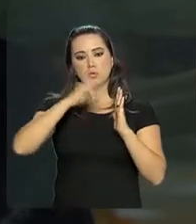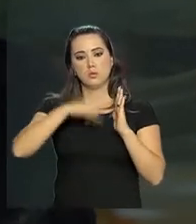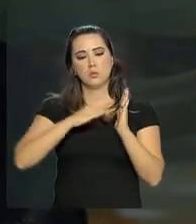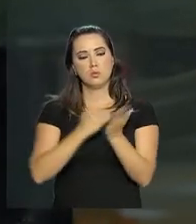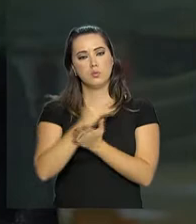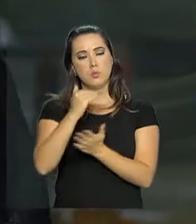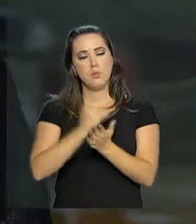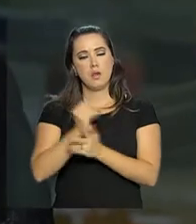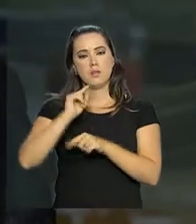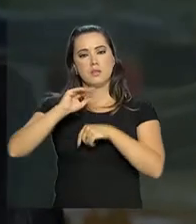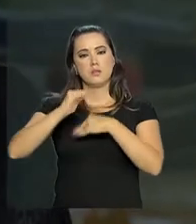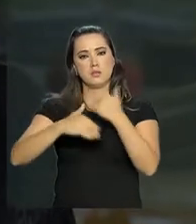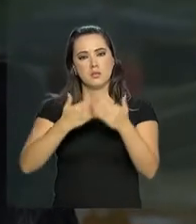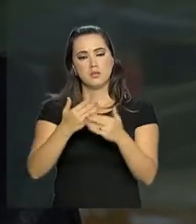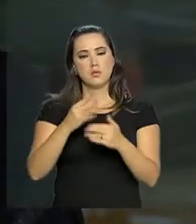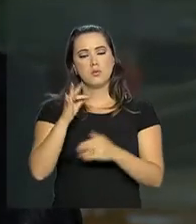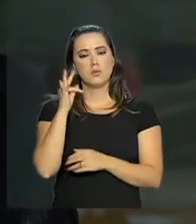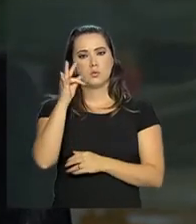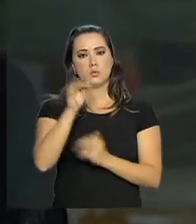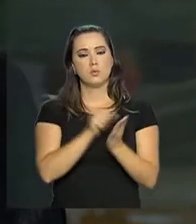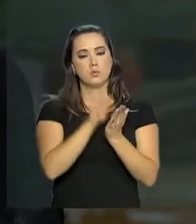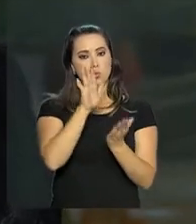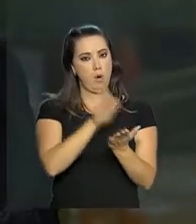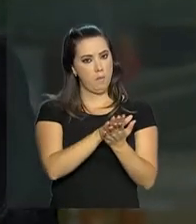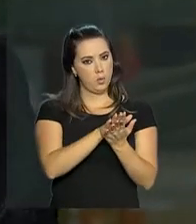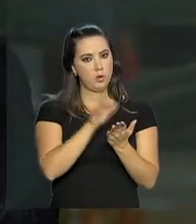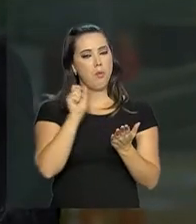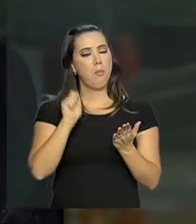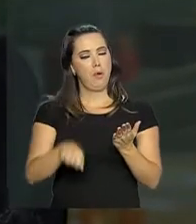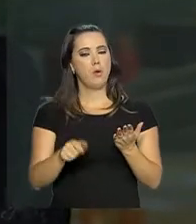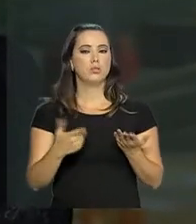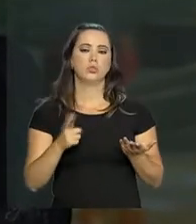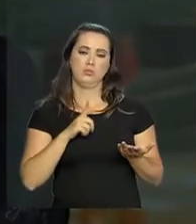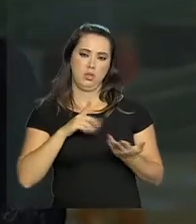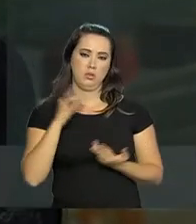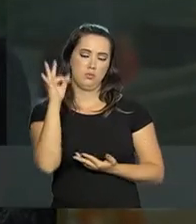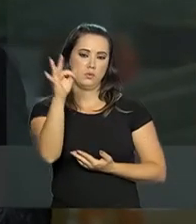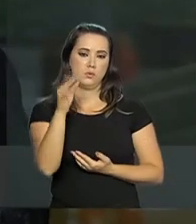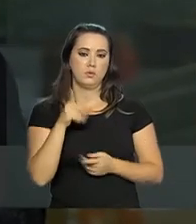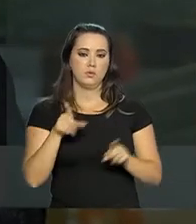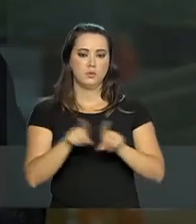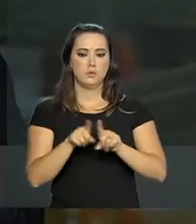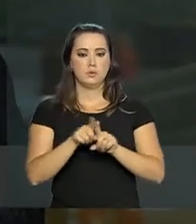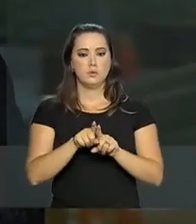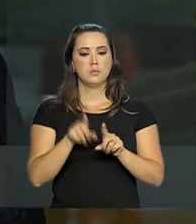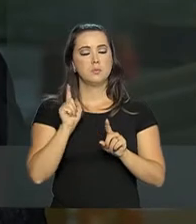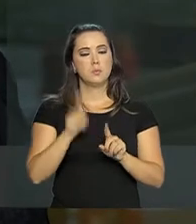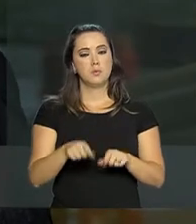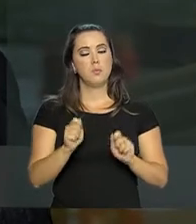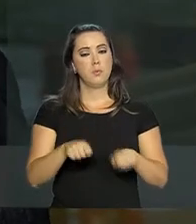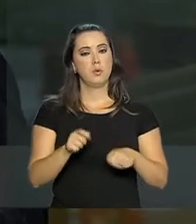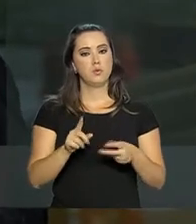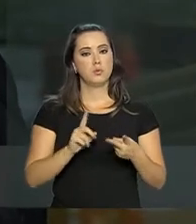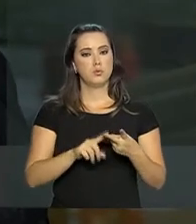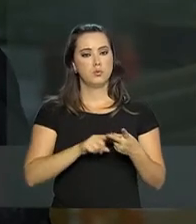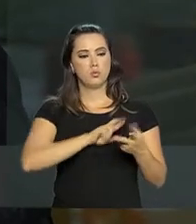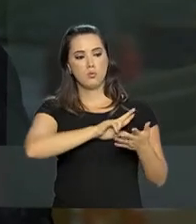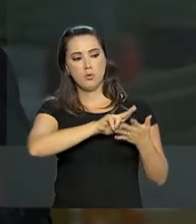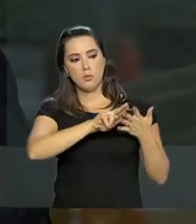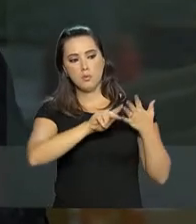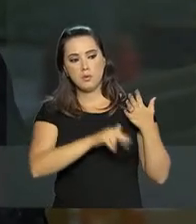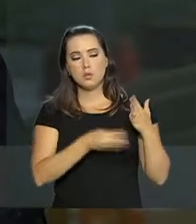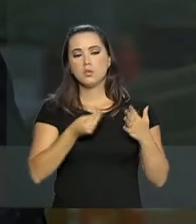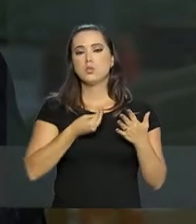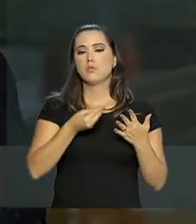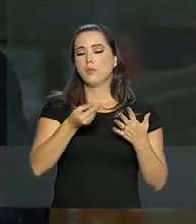origina posteriormente uma multa. Mas, além disso, a Auditoria Fiscal do Trabalho também faz uma série de outros